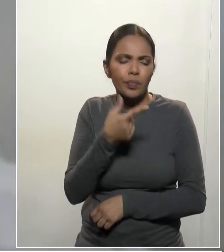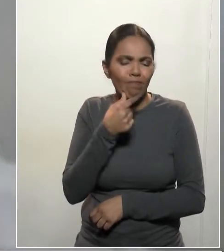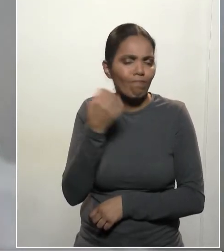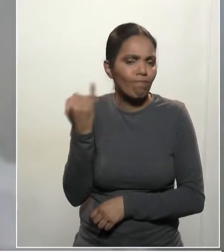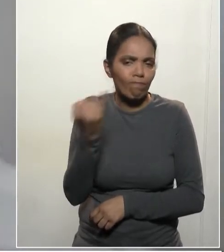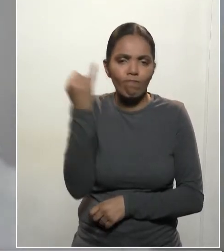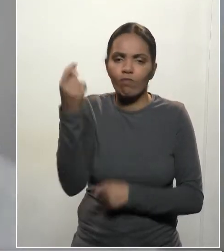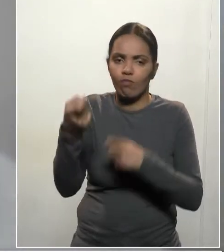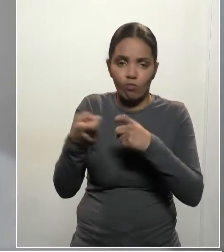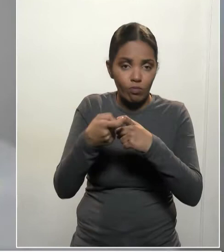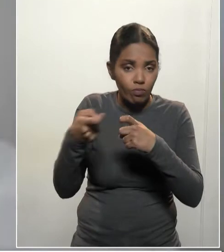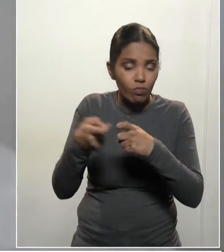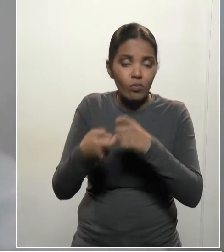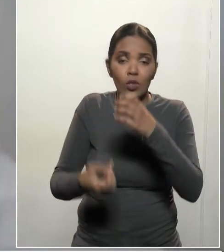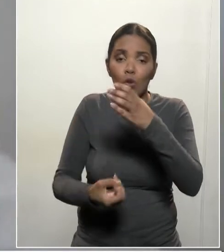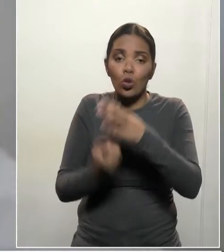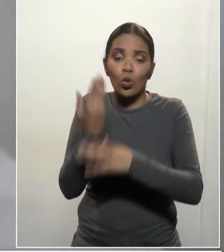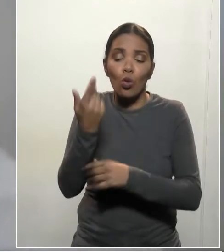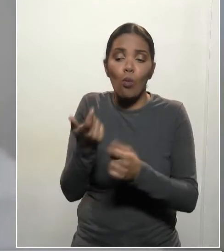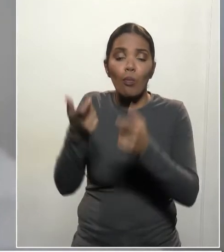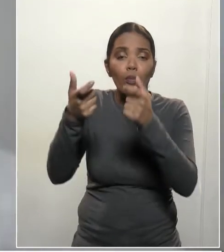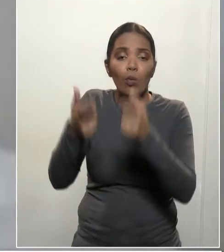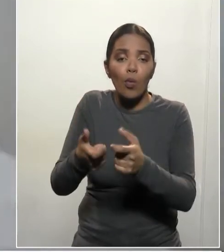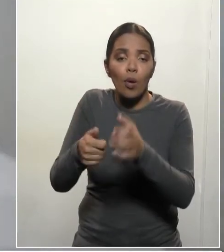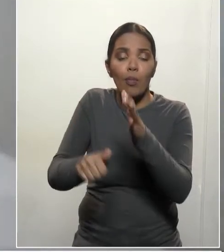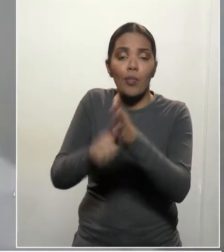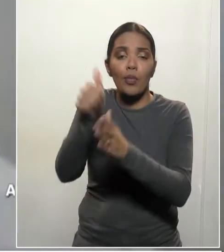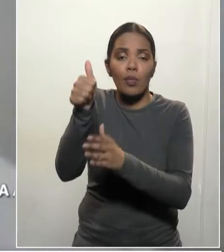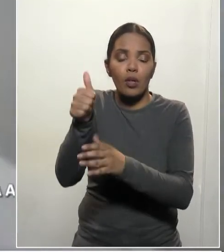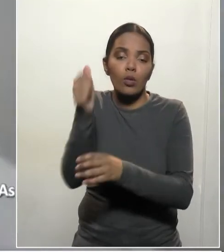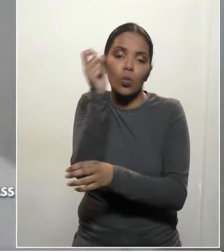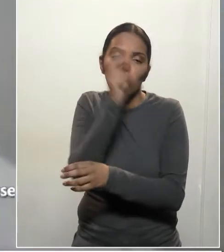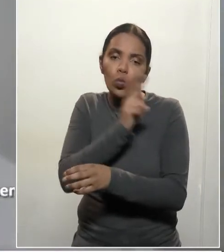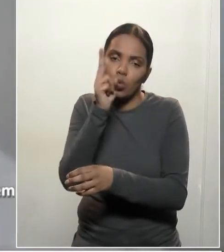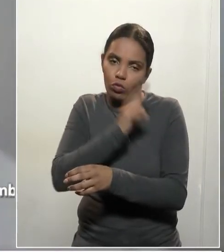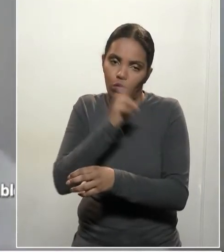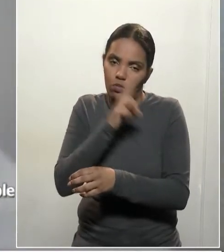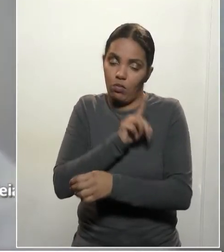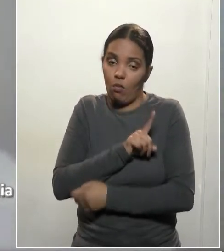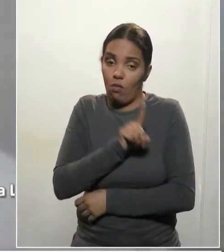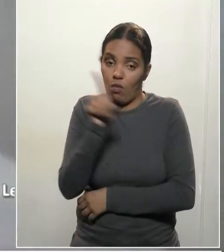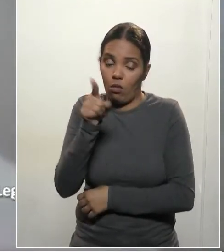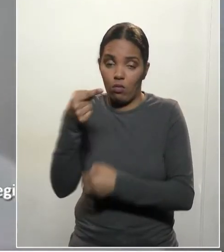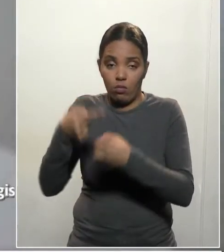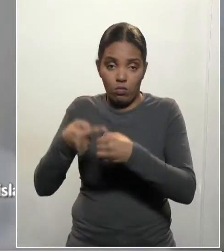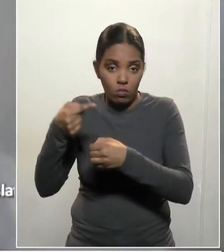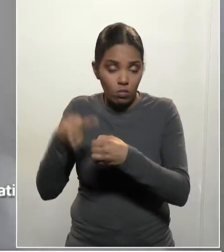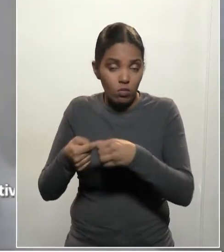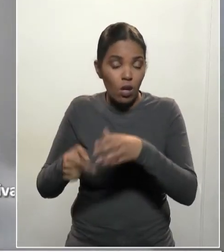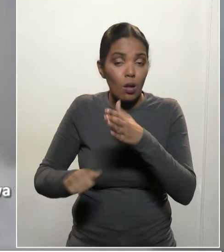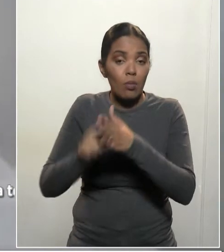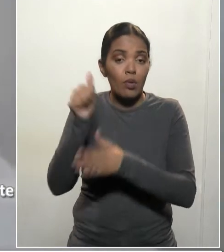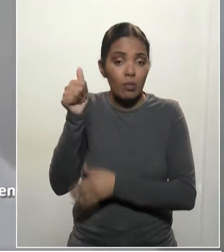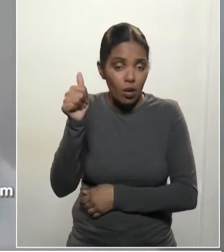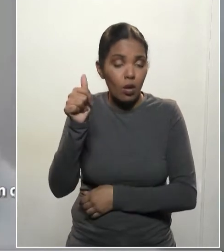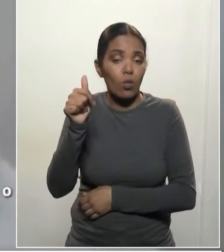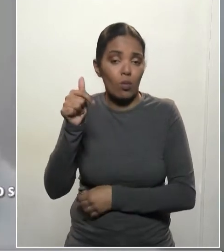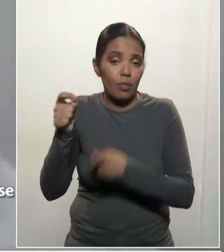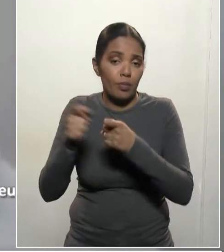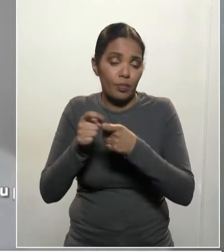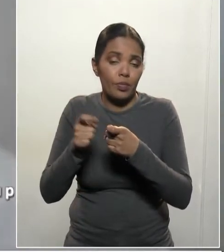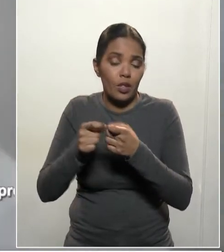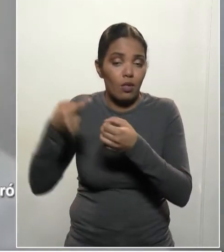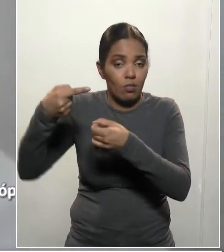criou a autarquia, o primeiro pronto-socorro municipal da cidade, um pioneiro, não só na cidade e região,